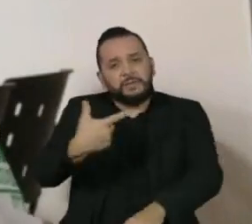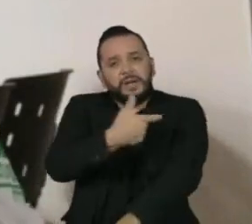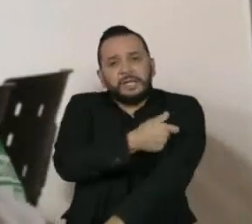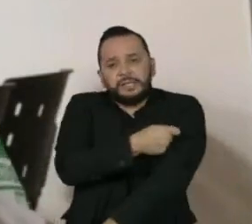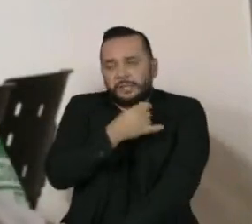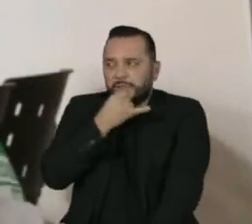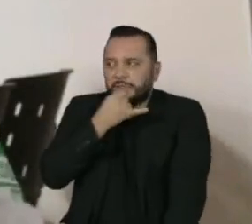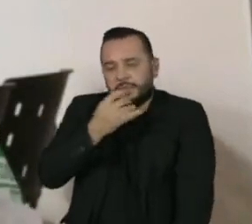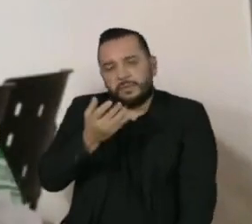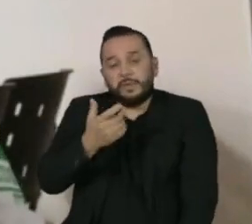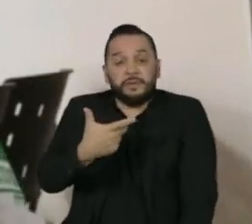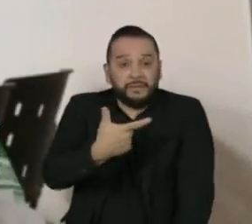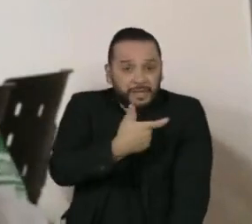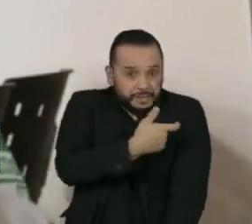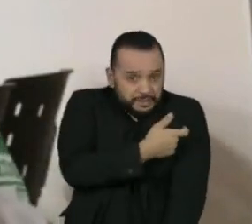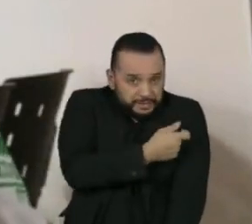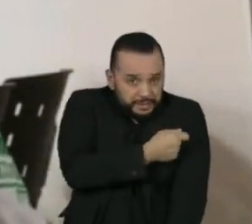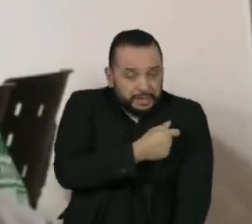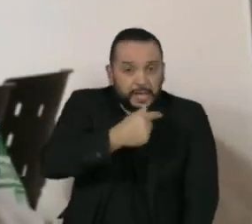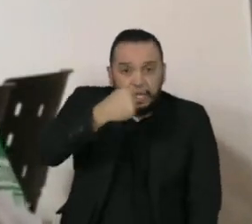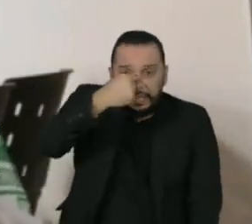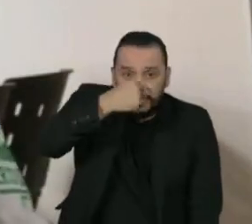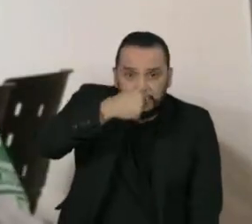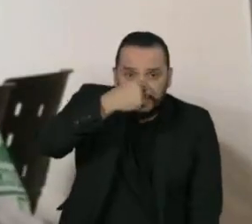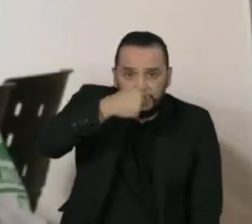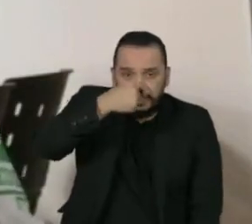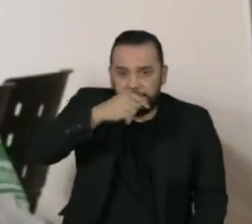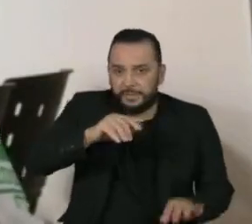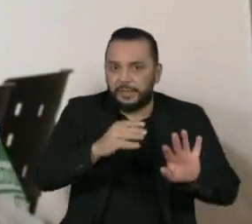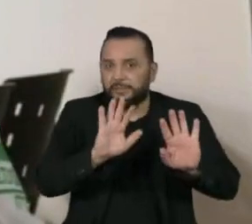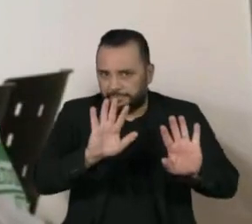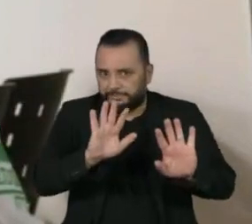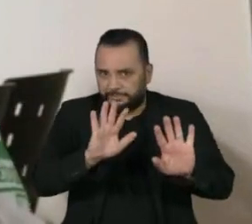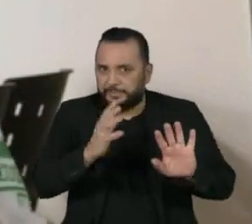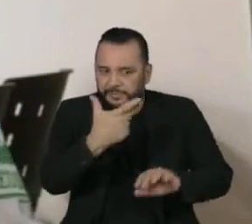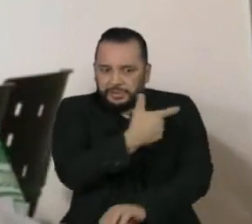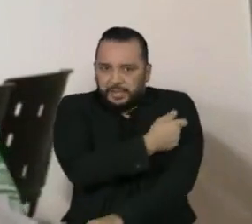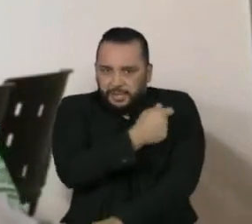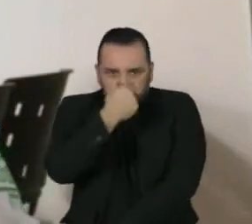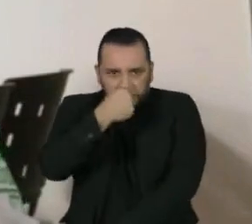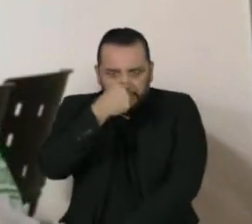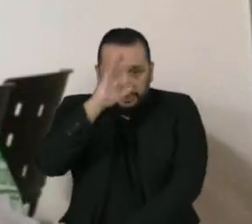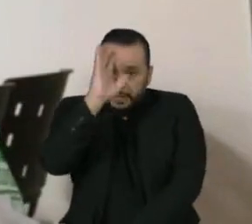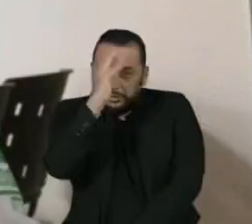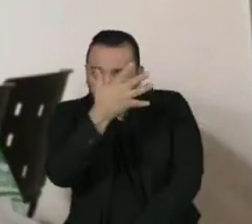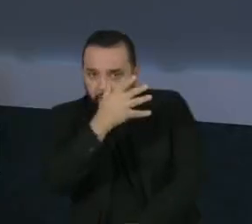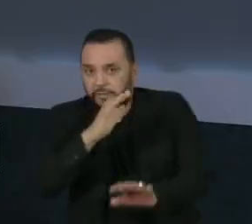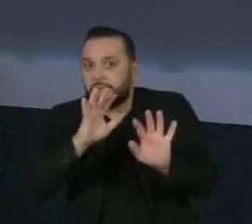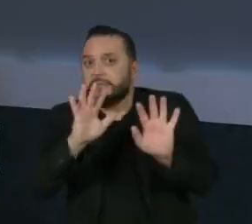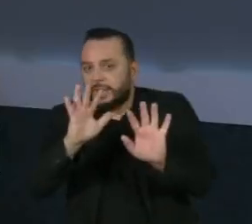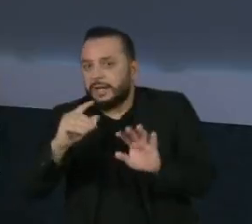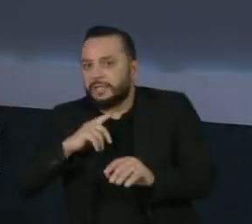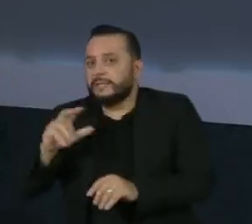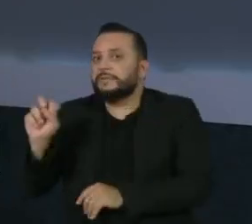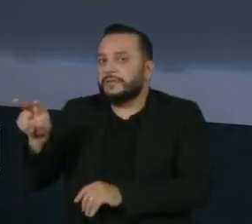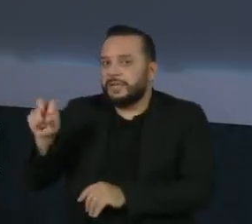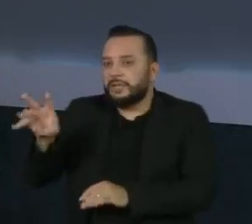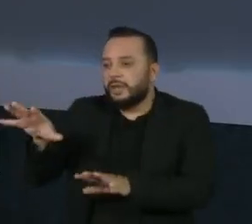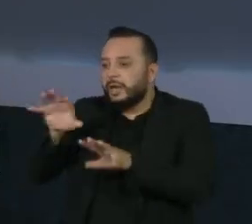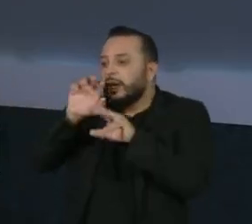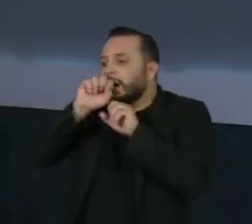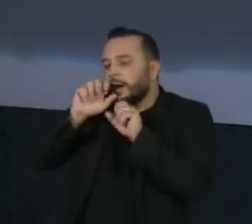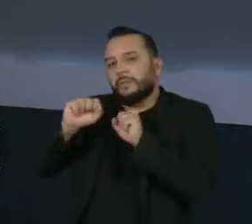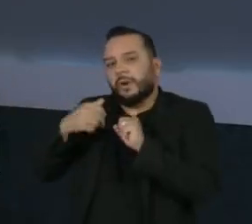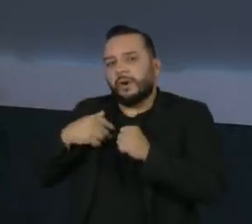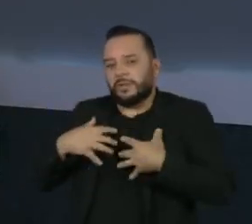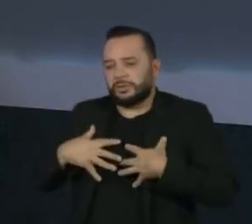em todo o país, mas os vírus são grandes desencadeadores da asma. E é uma doença